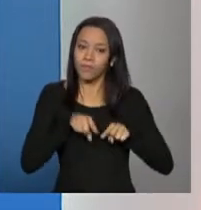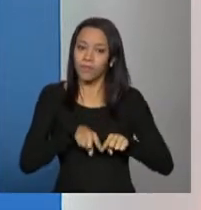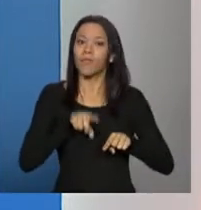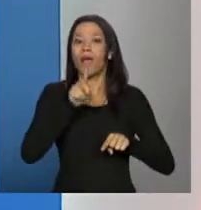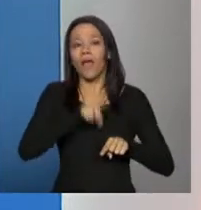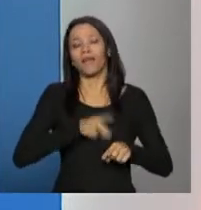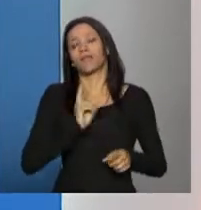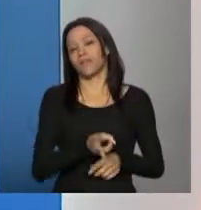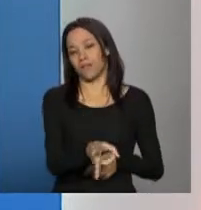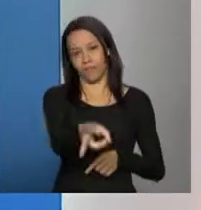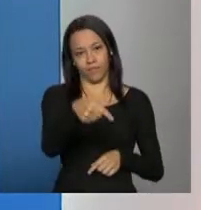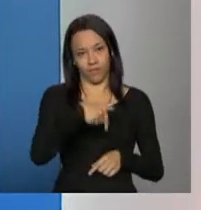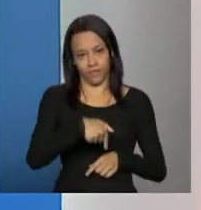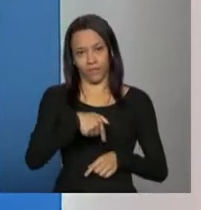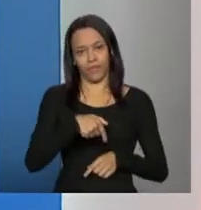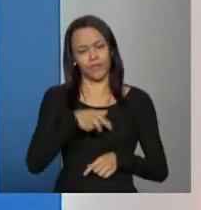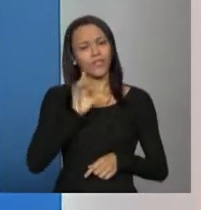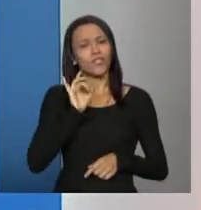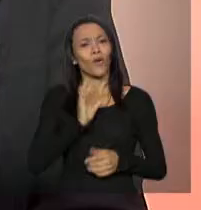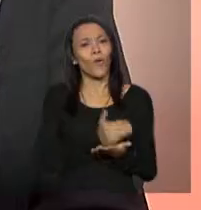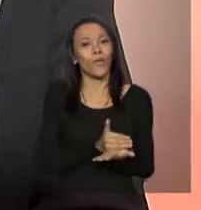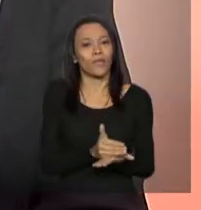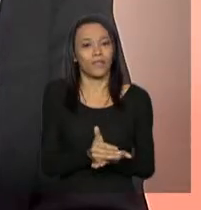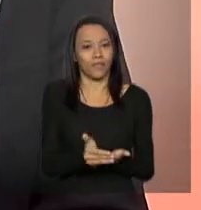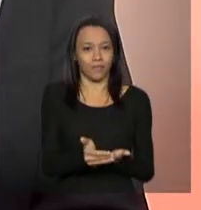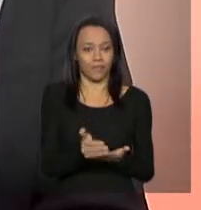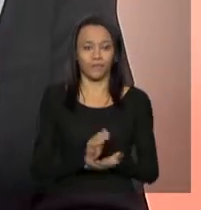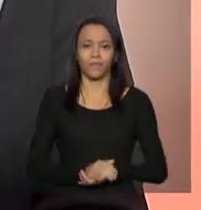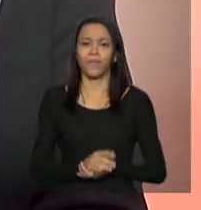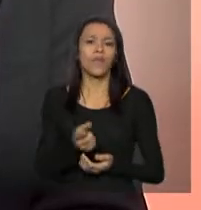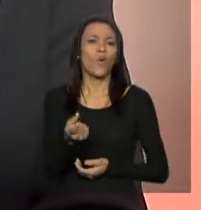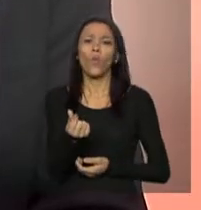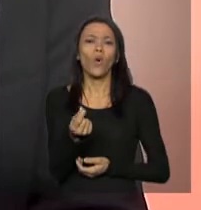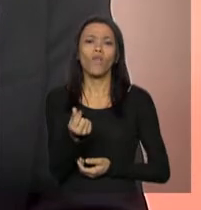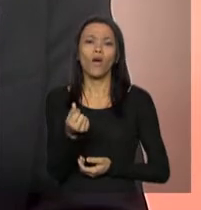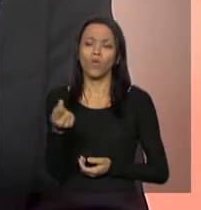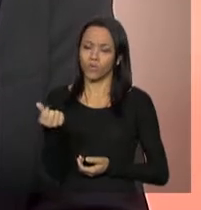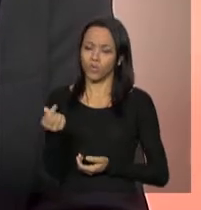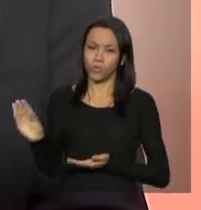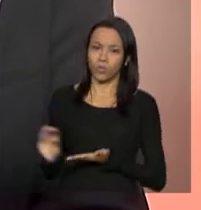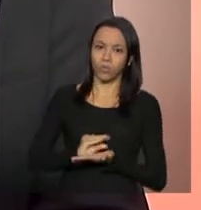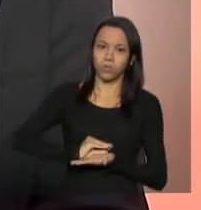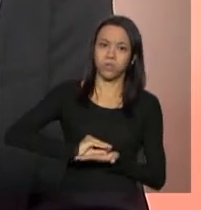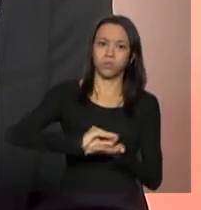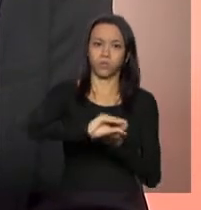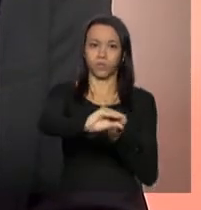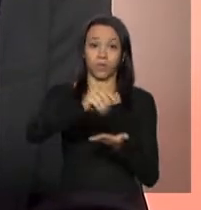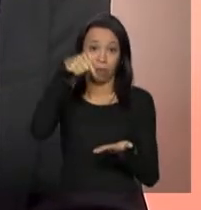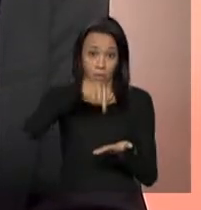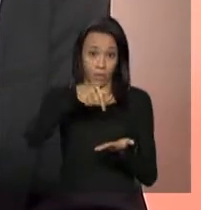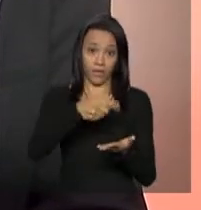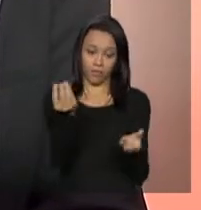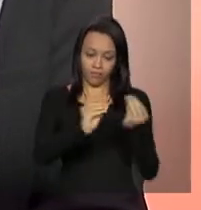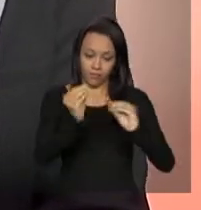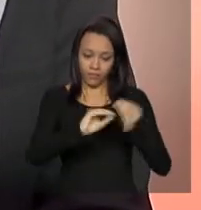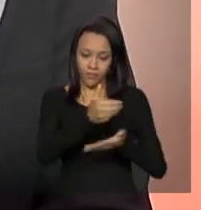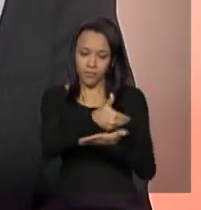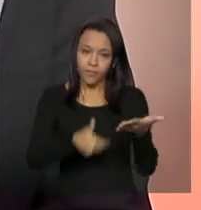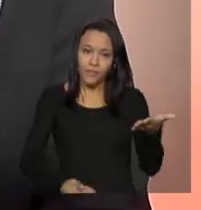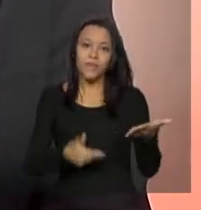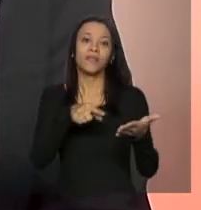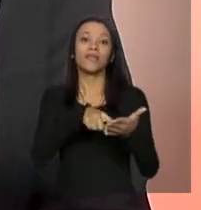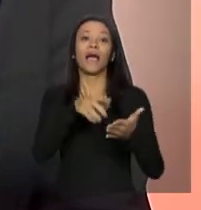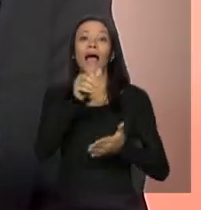constante, ele só está no início. Bom, você falou em custo, qual é o valor repassado pelo cadastro preenchido pelo Programa